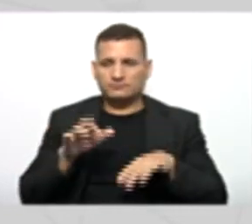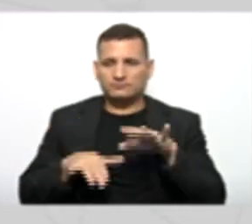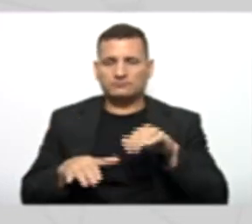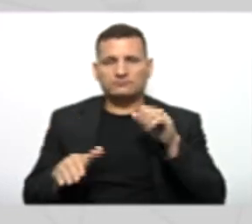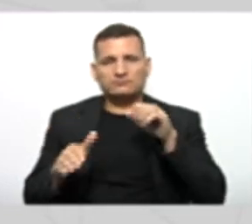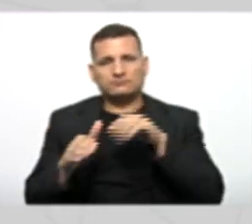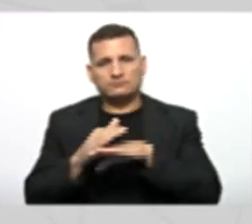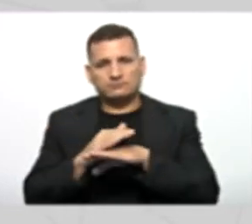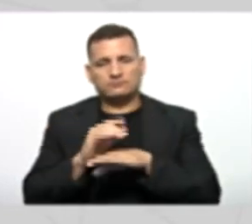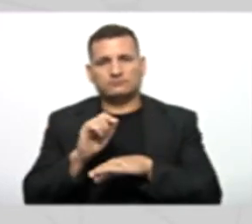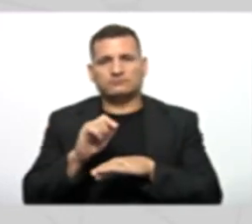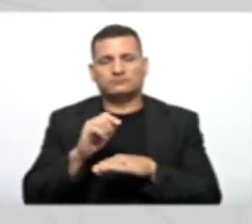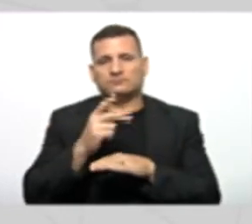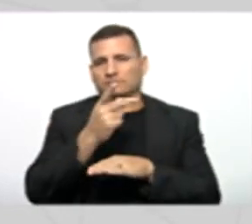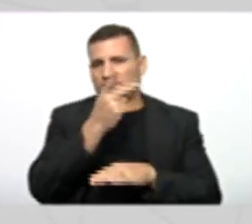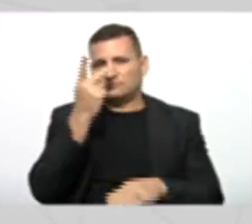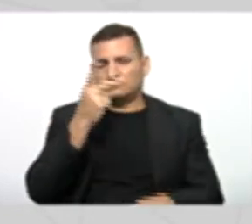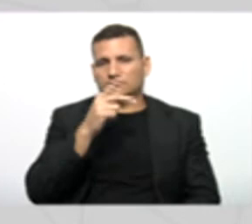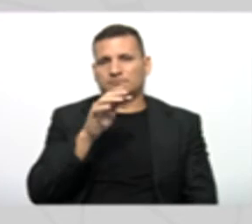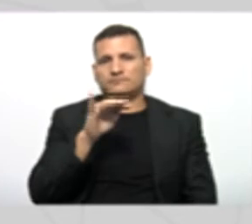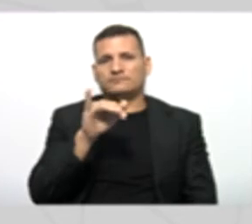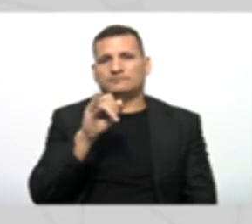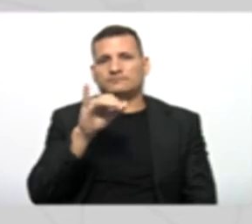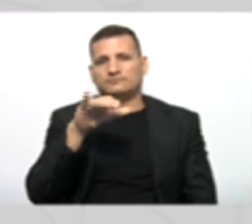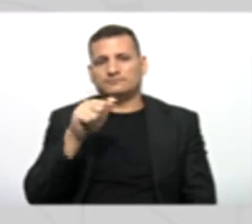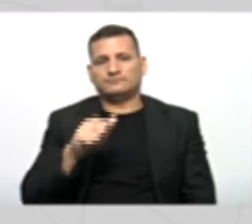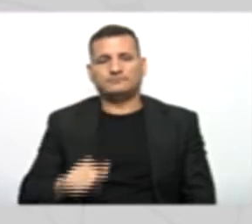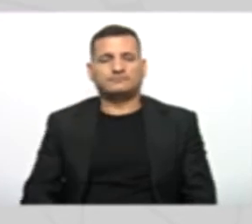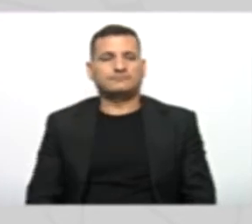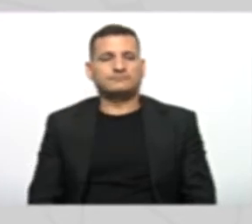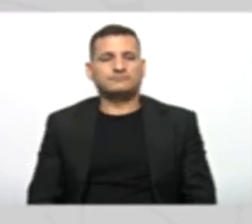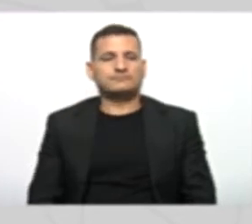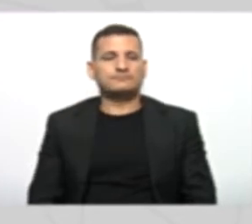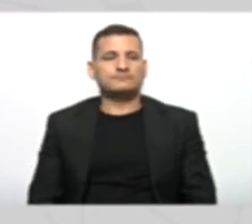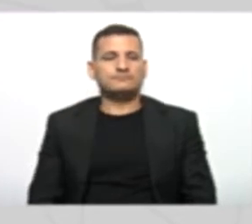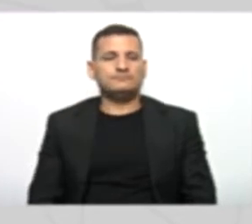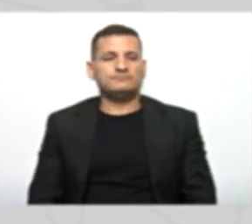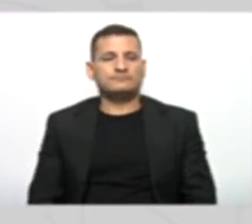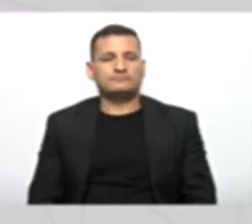começar Pela pessoa física Quais são as informações? Nome